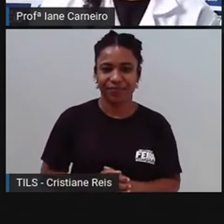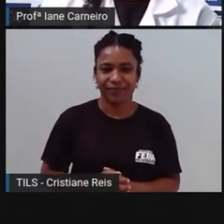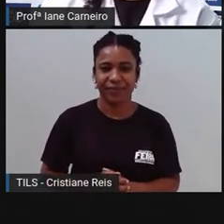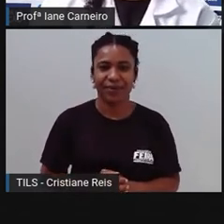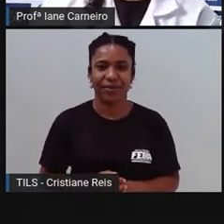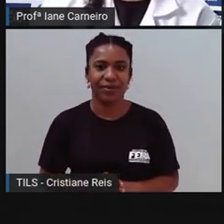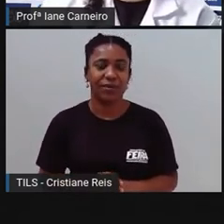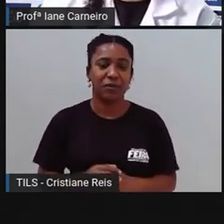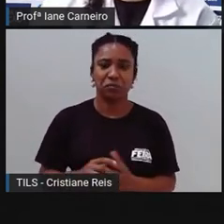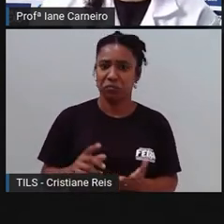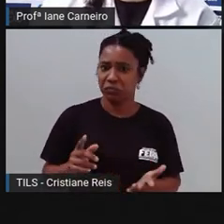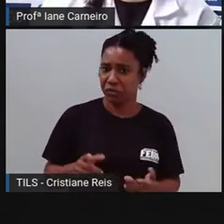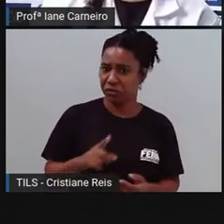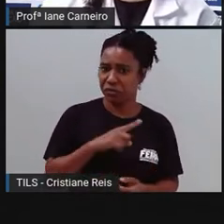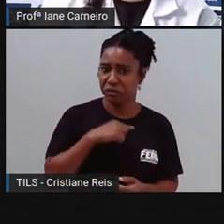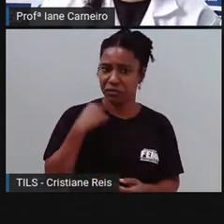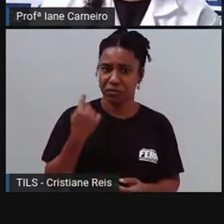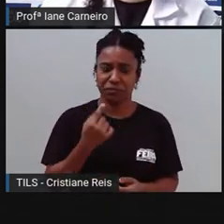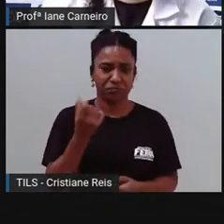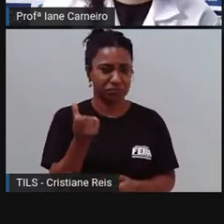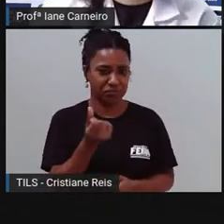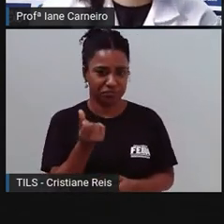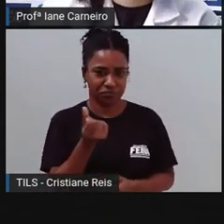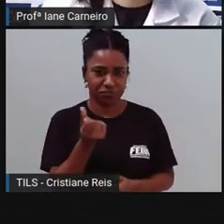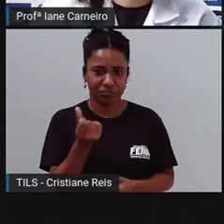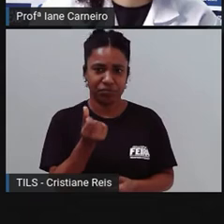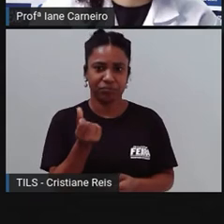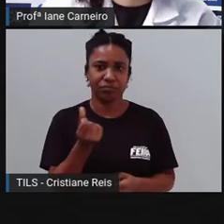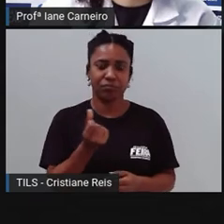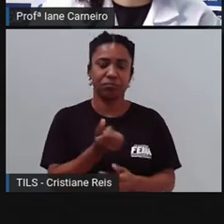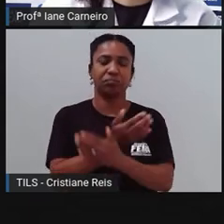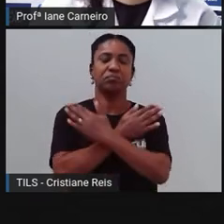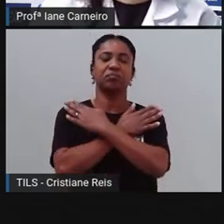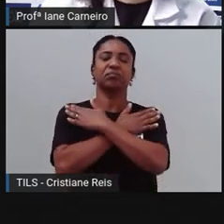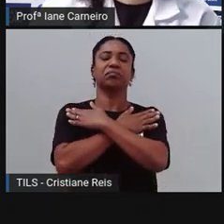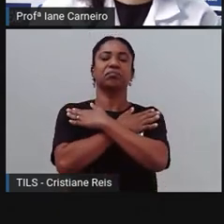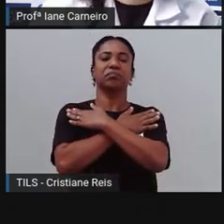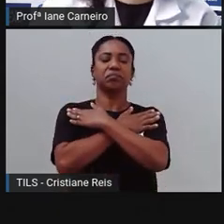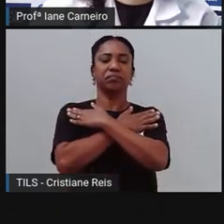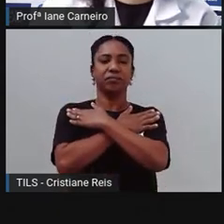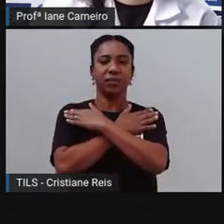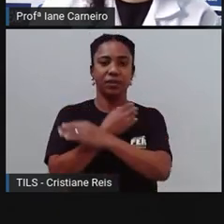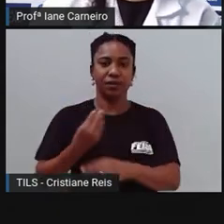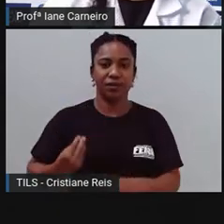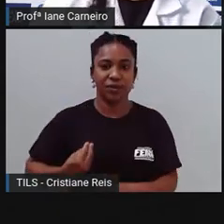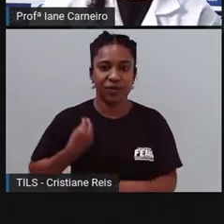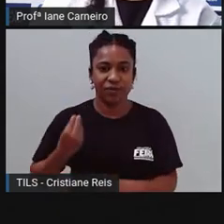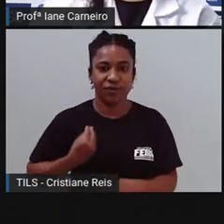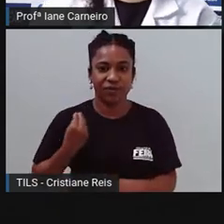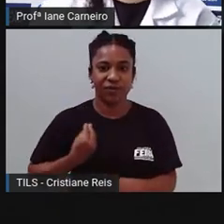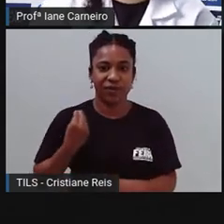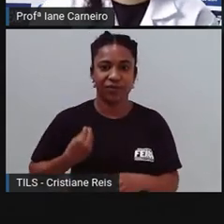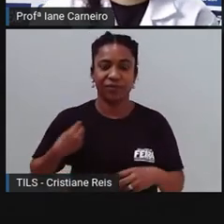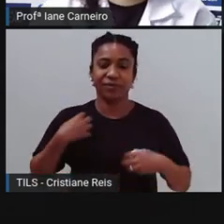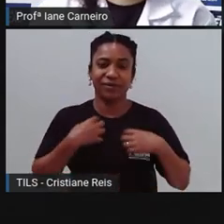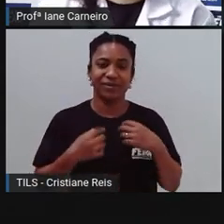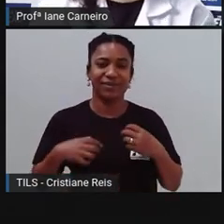esticados. Dez vivos se agitando. Quando se ouve a melodia, os vivos estão dançando.